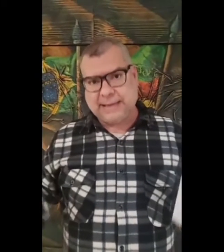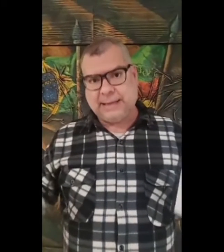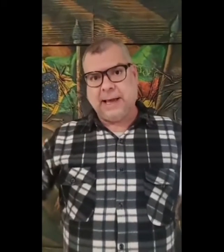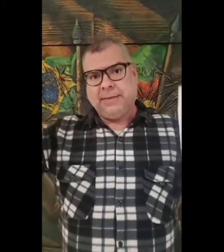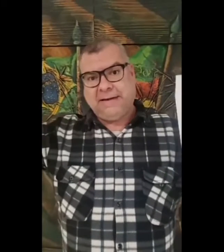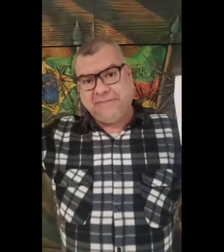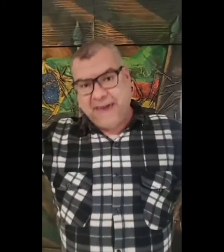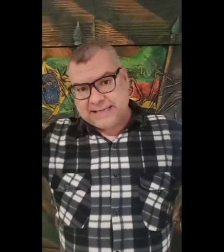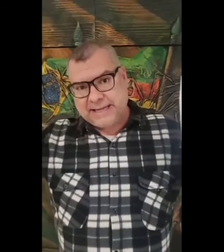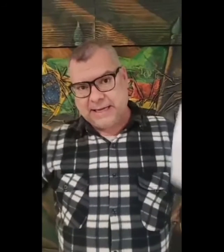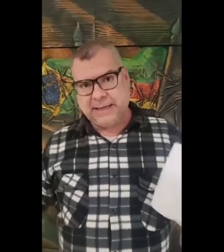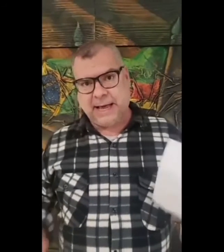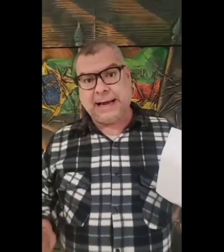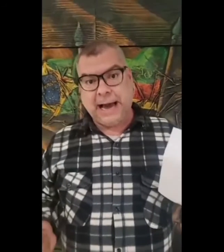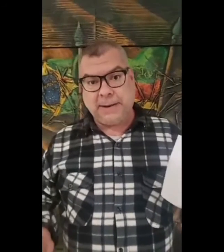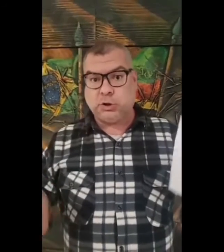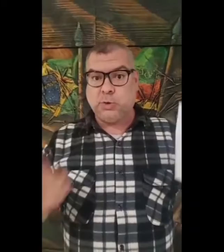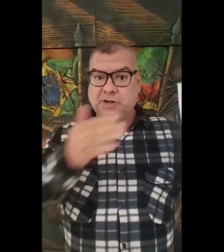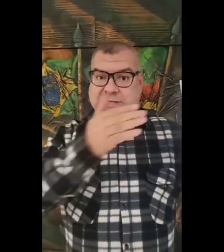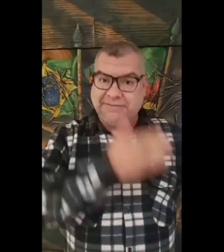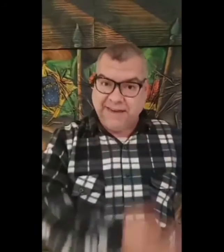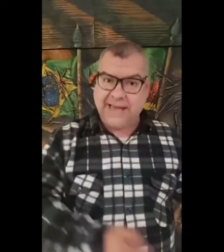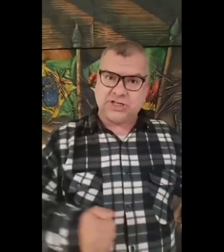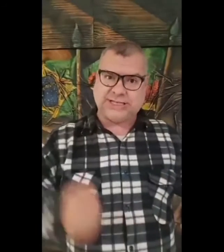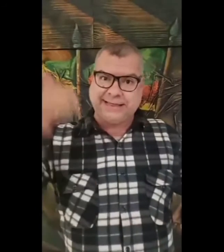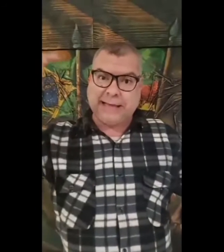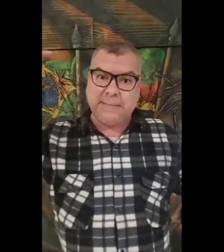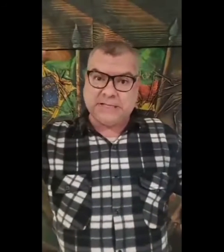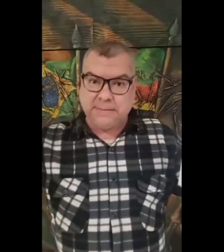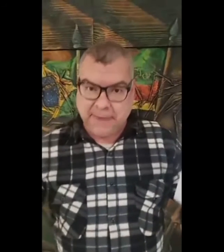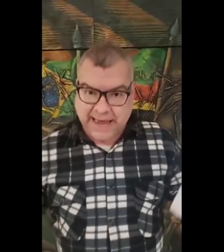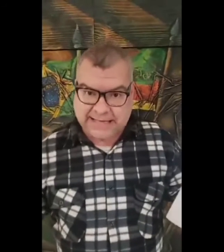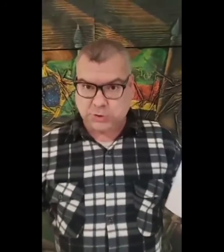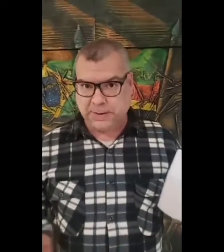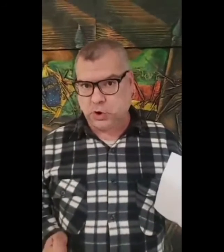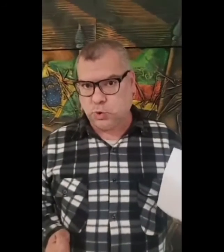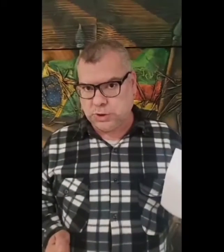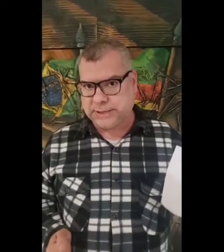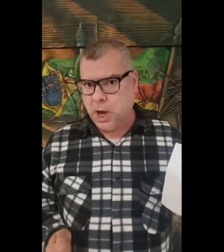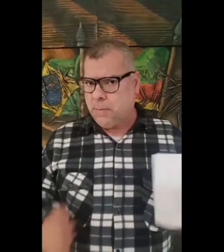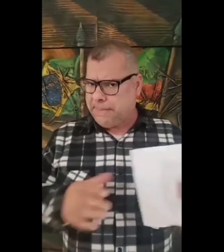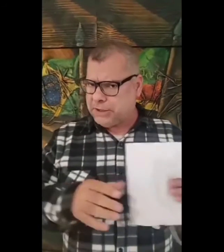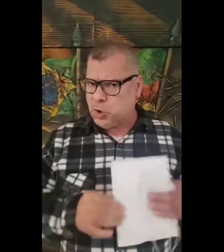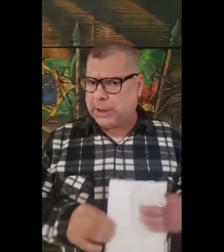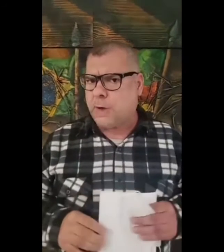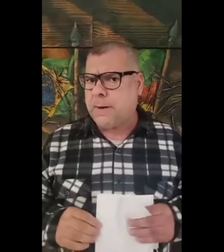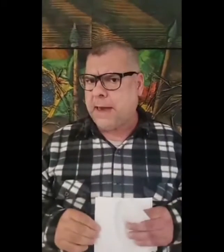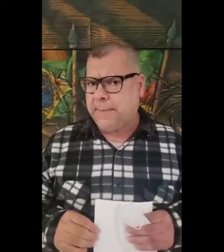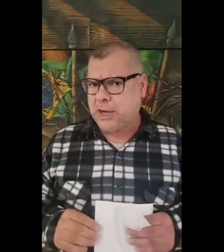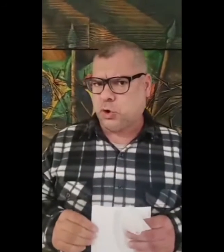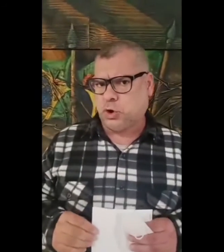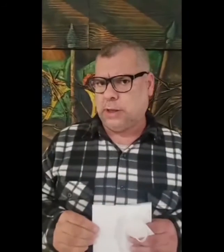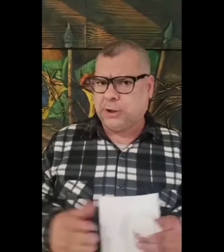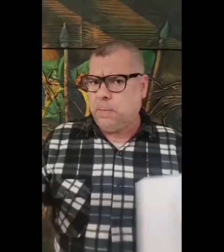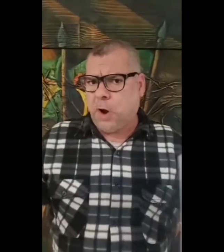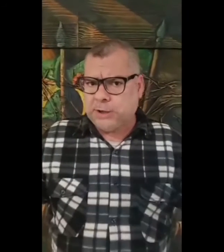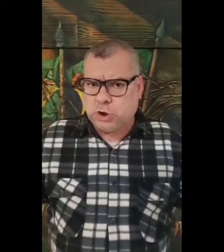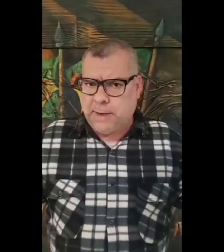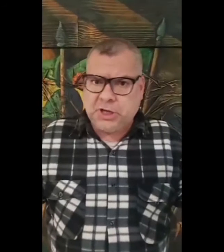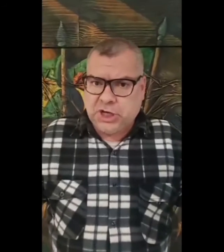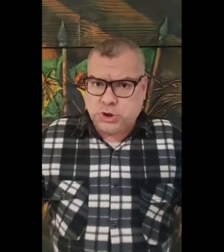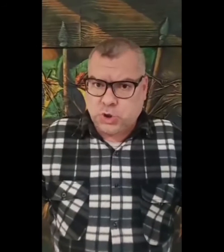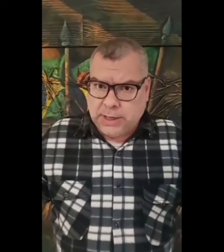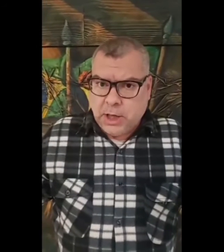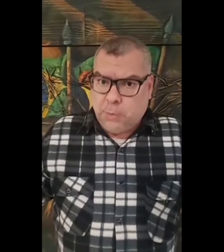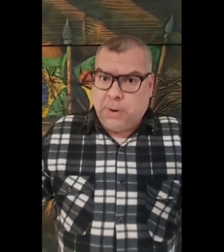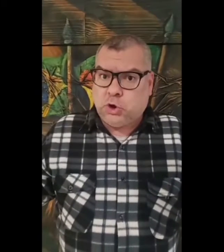sentada na festa aqui da Câmara, tomando cerveja, sentada na mesma mesa com o inspetor Luz. Uma pessoa que toma remédio controlado não pode